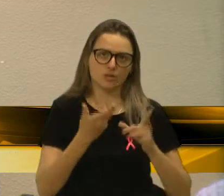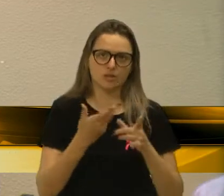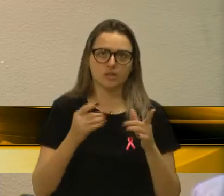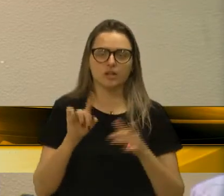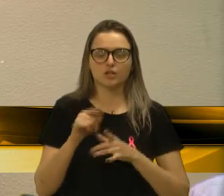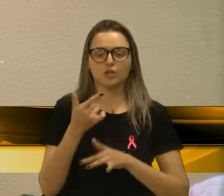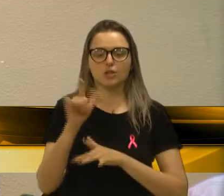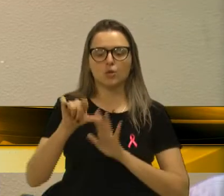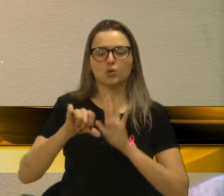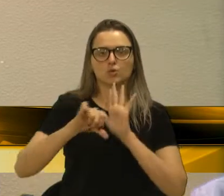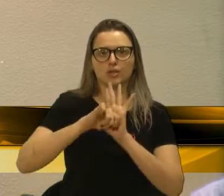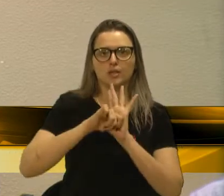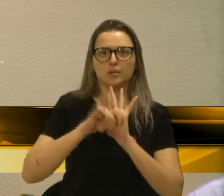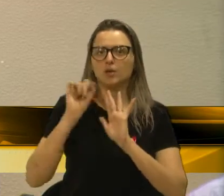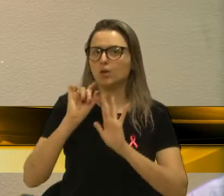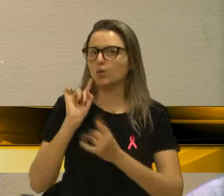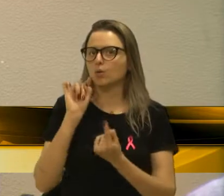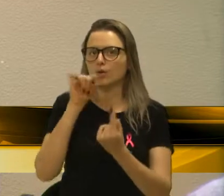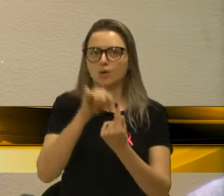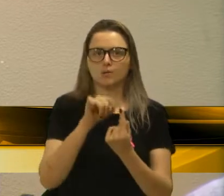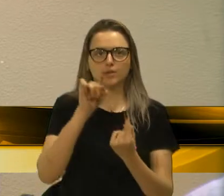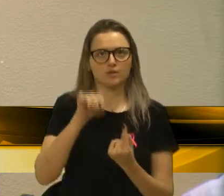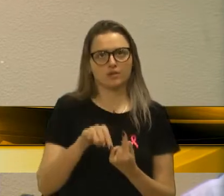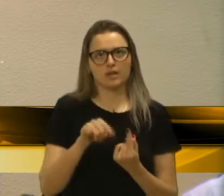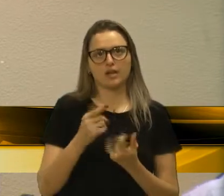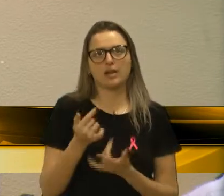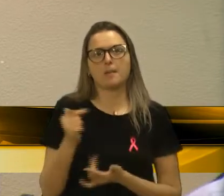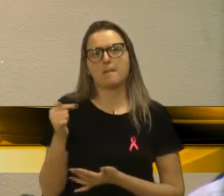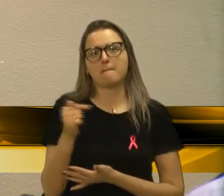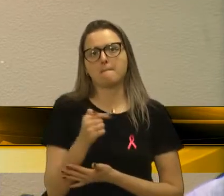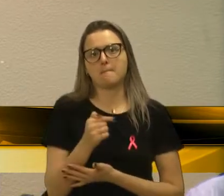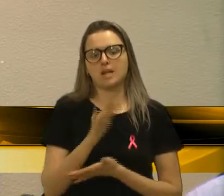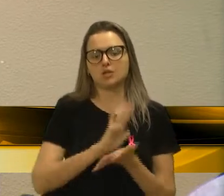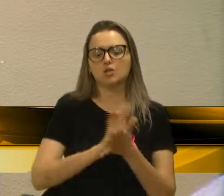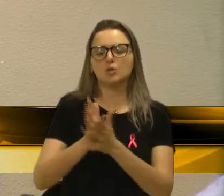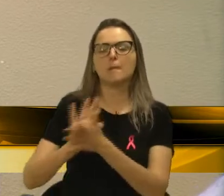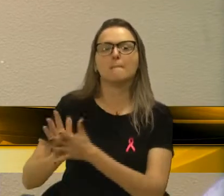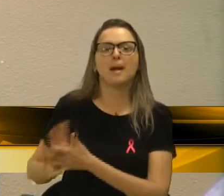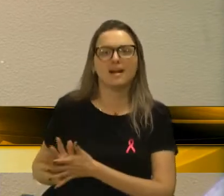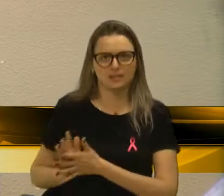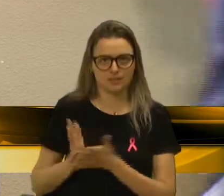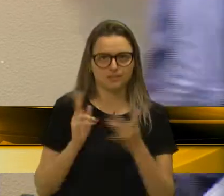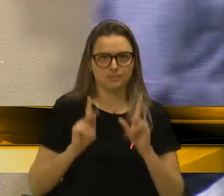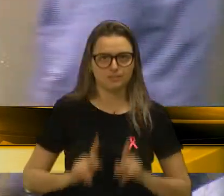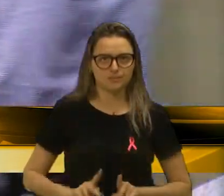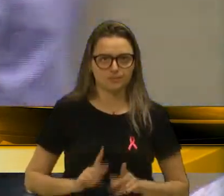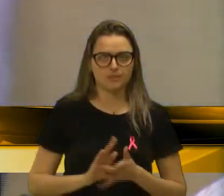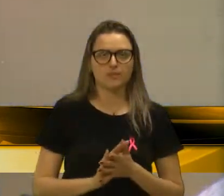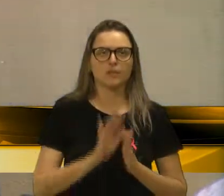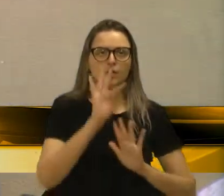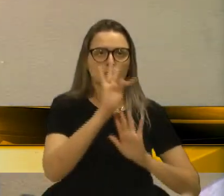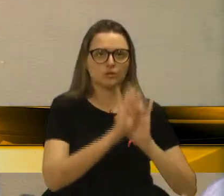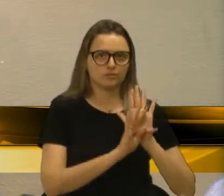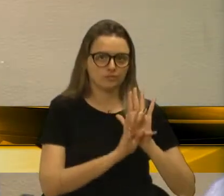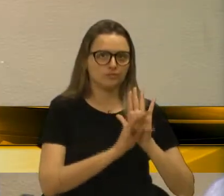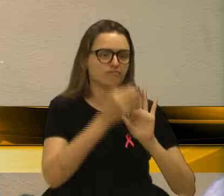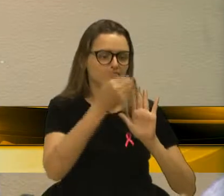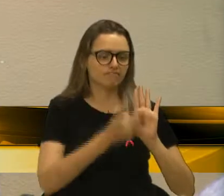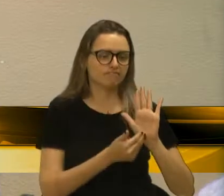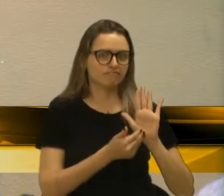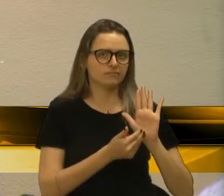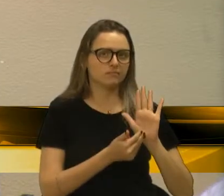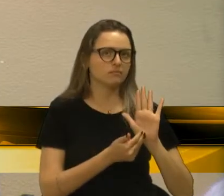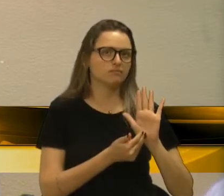bem como o principal objetivo é a redução de homicídios. Então, esse texto aqui, de fato,